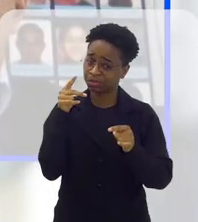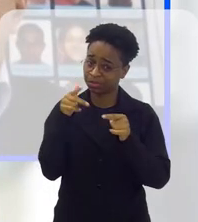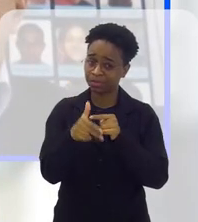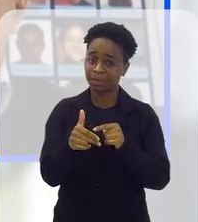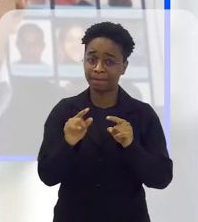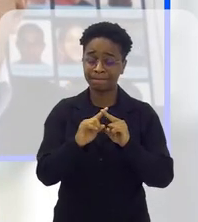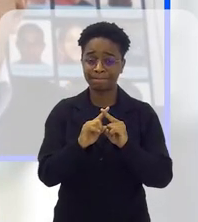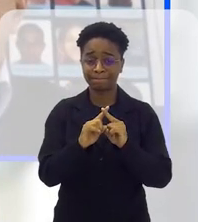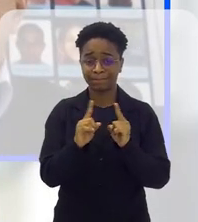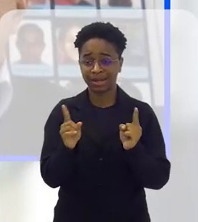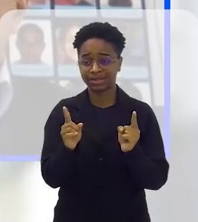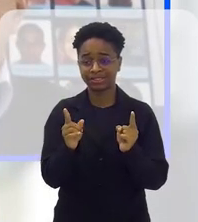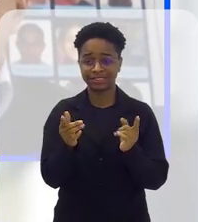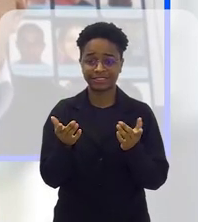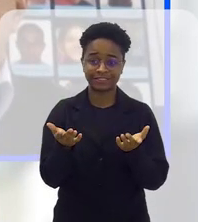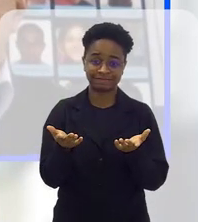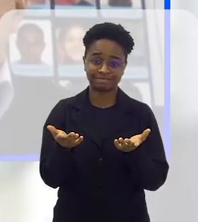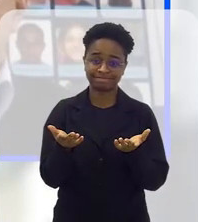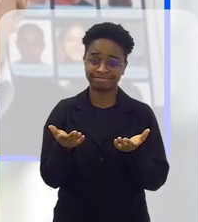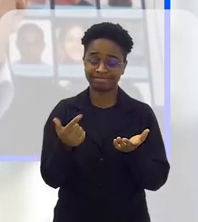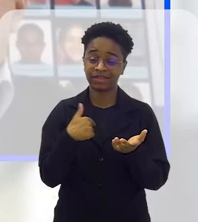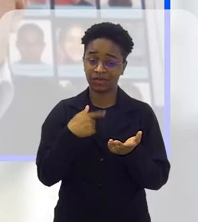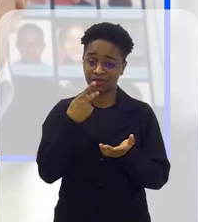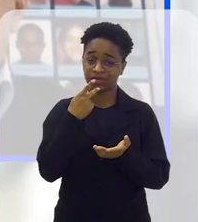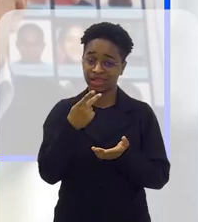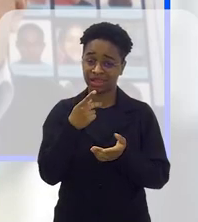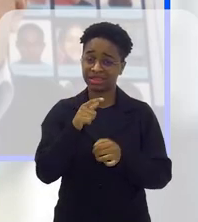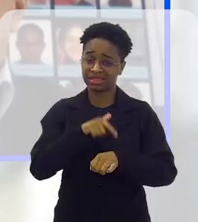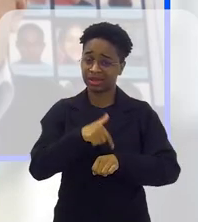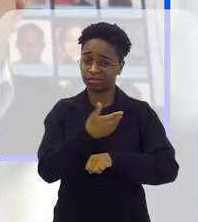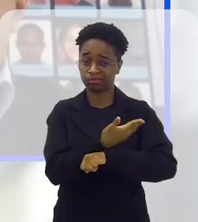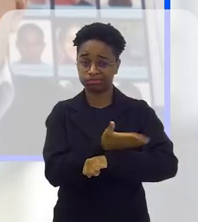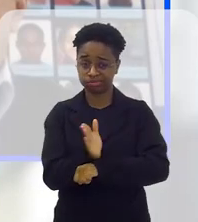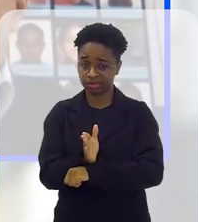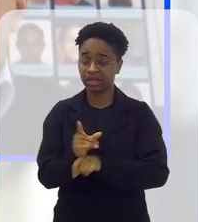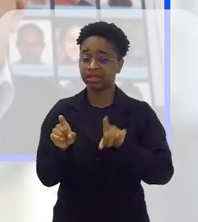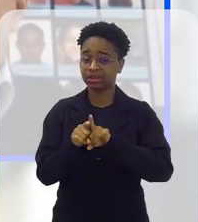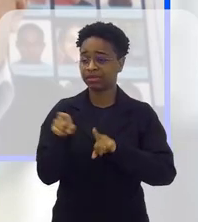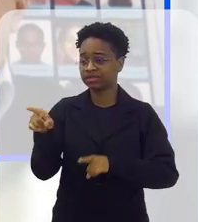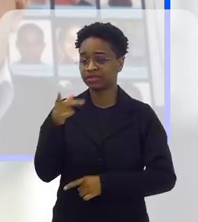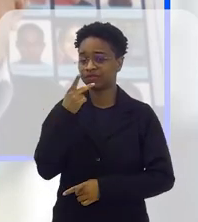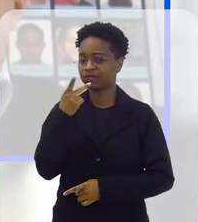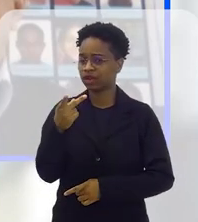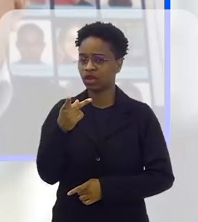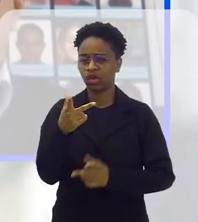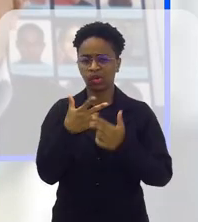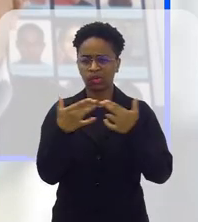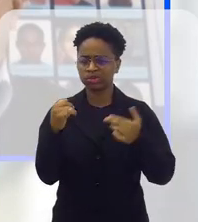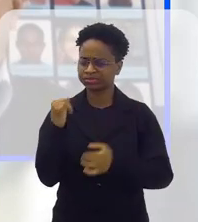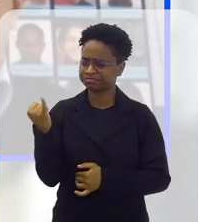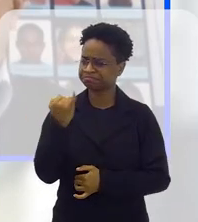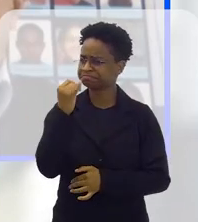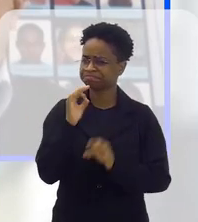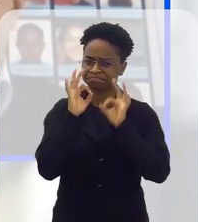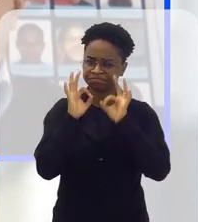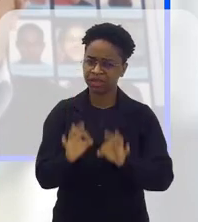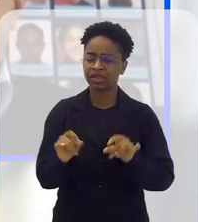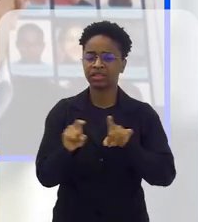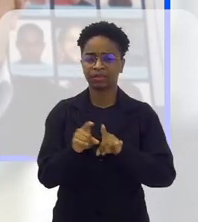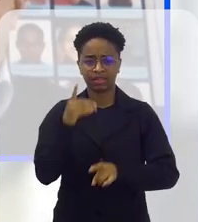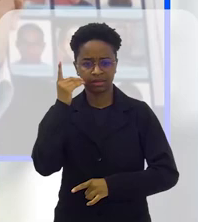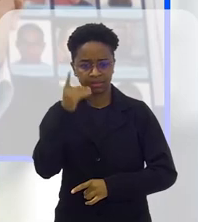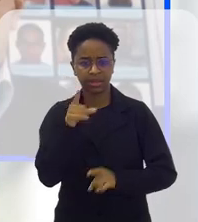Desculpa mesmo interromper o senhor, mas, como eu falei, o tempo passa voando, e você falou muito bem